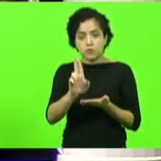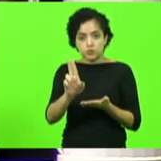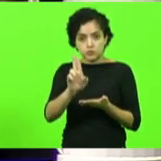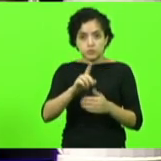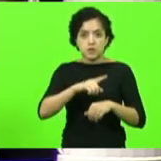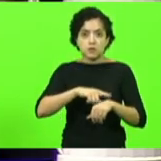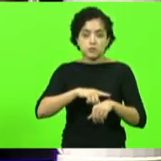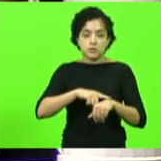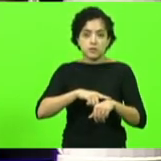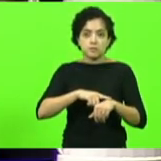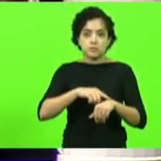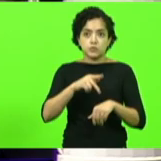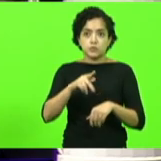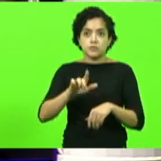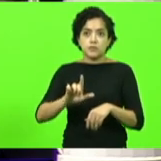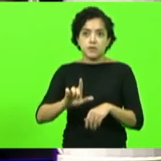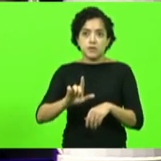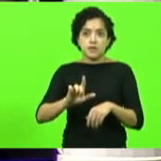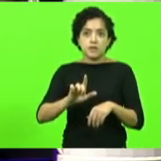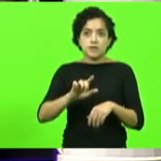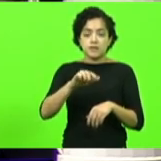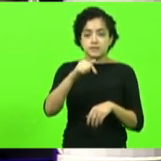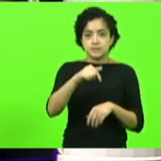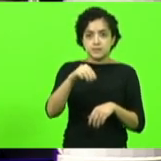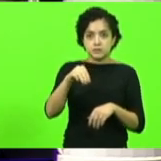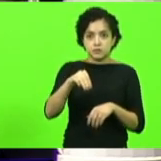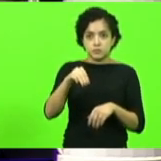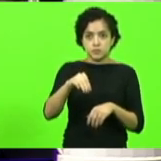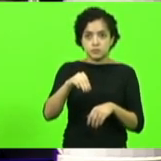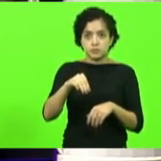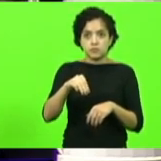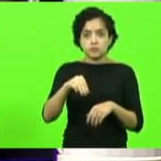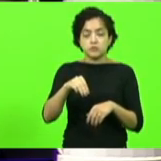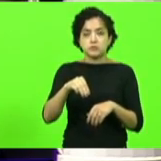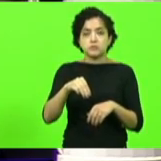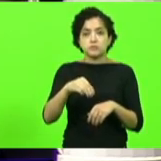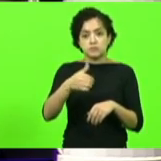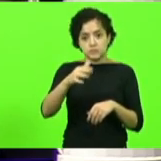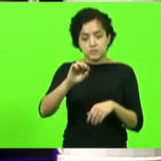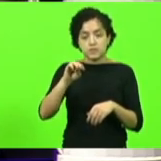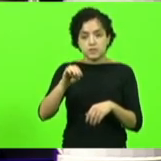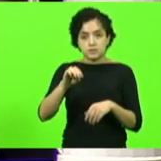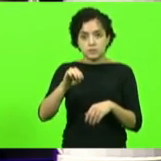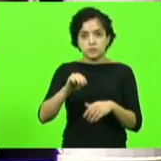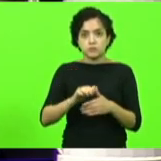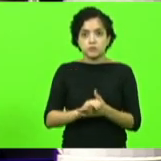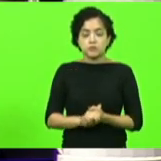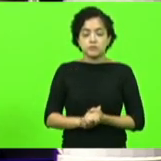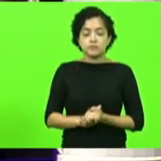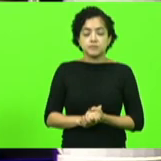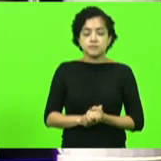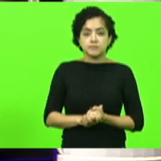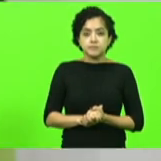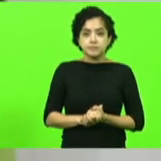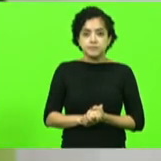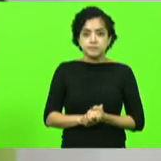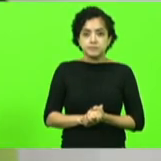do PL como tem 7 minutos e 30 segundos já concedo 10 minutos para a sua fala obrigado senhor presidente